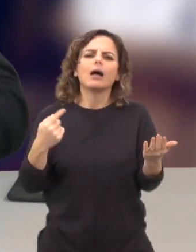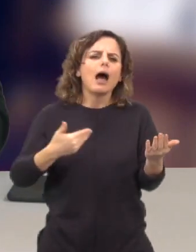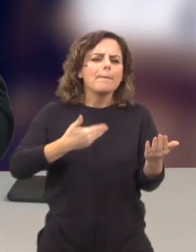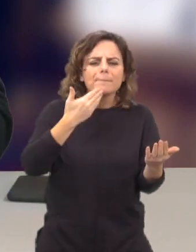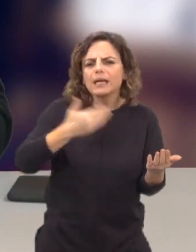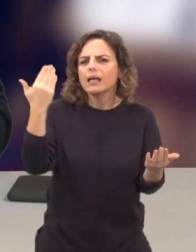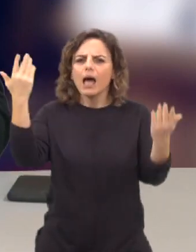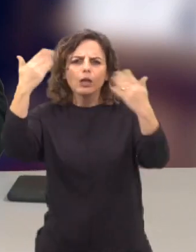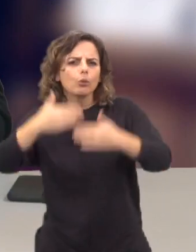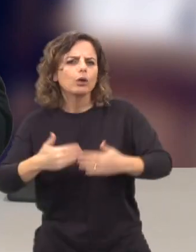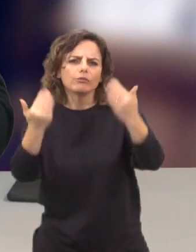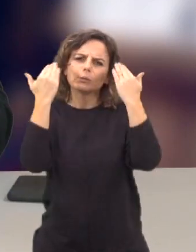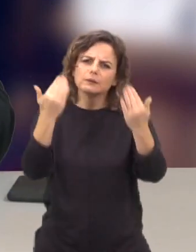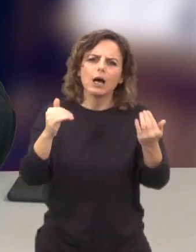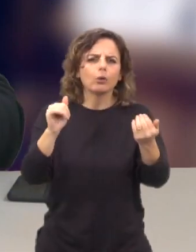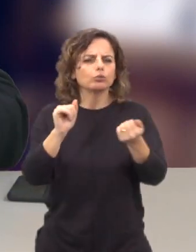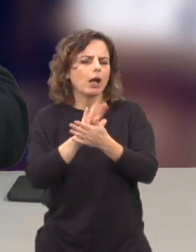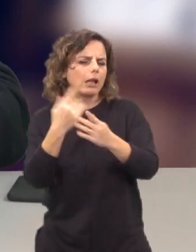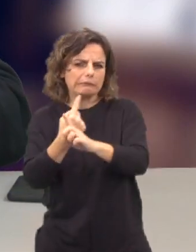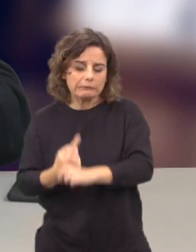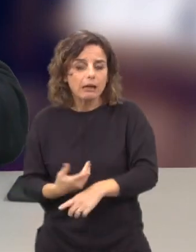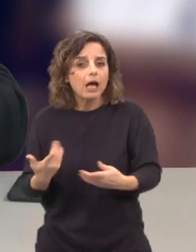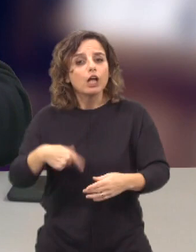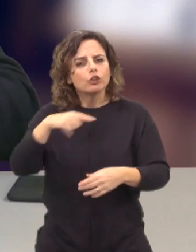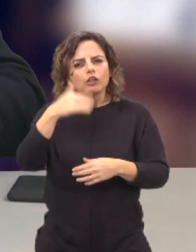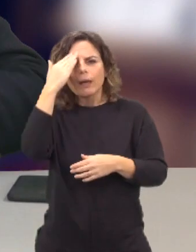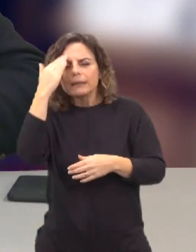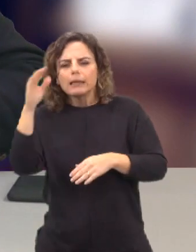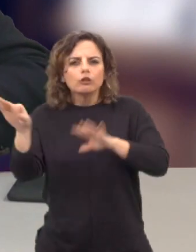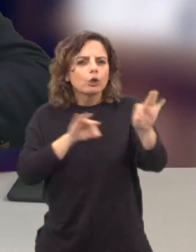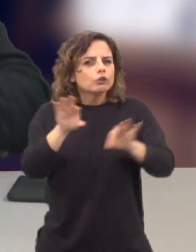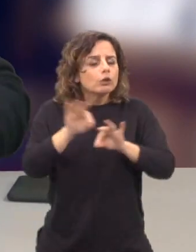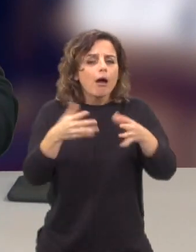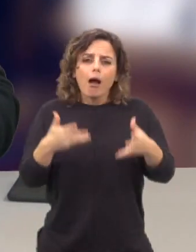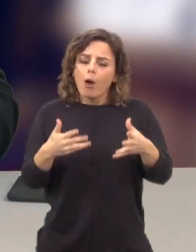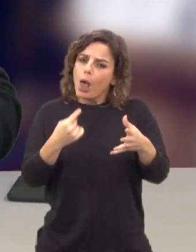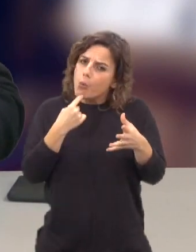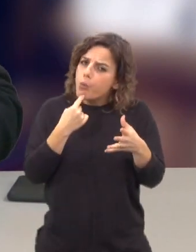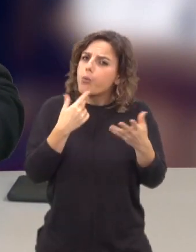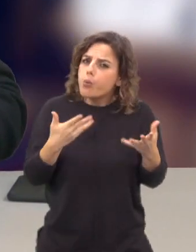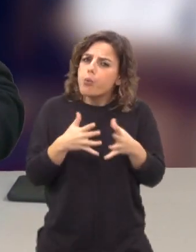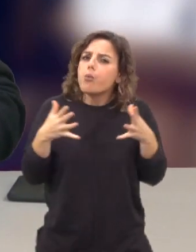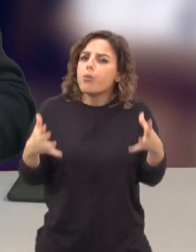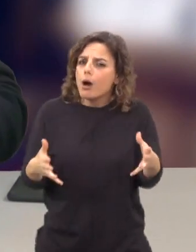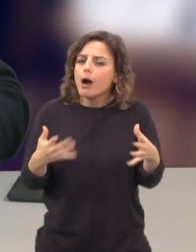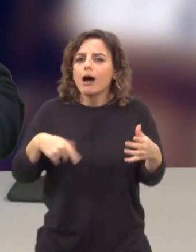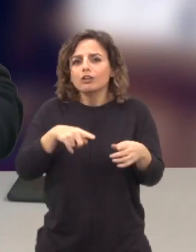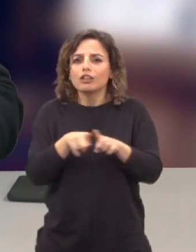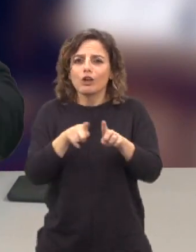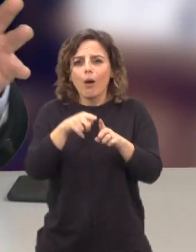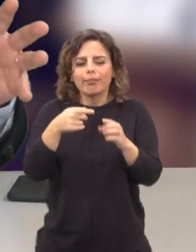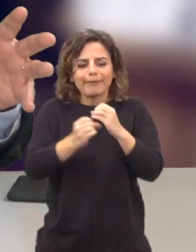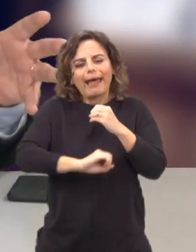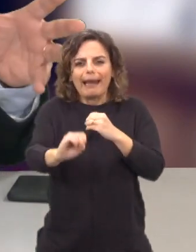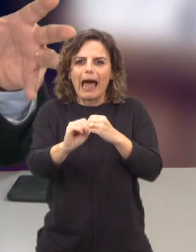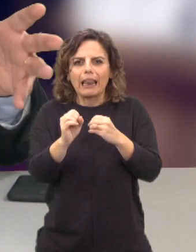muitos jornais que se produzem em vários canais. A nossa capacidade de escolha também é hoje muito grande. Nós fazemos, no fundo, um canal à